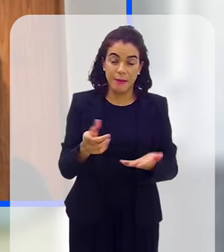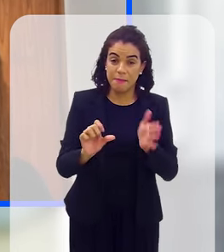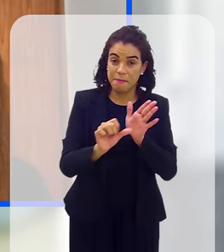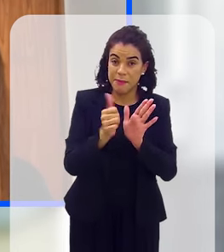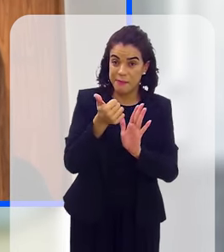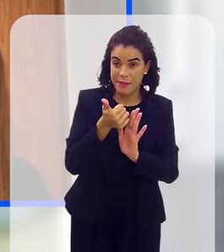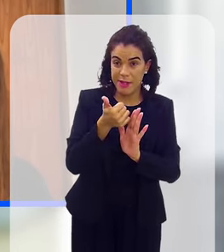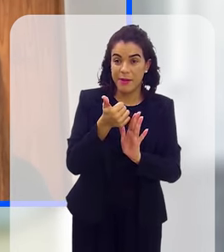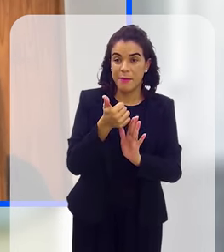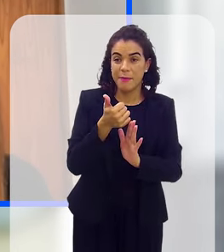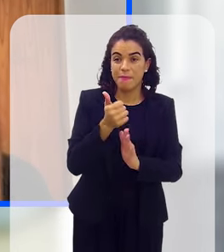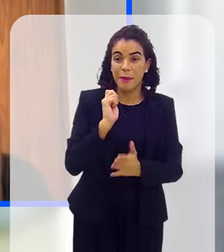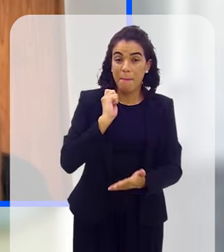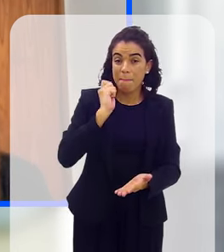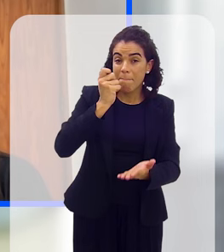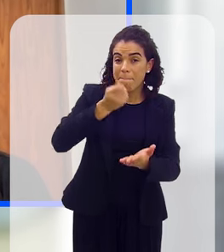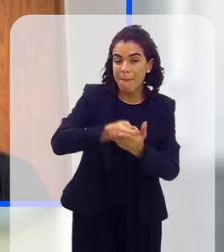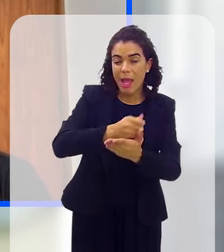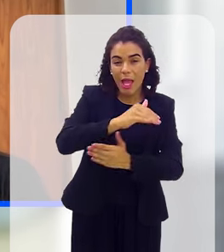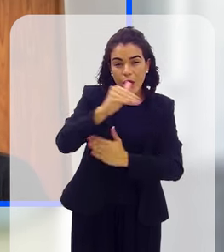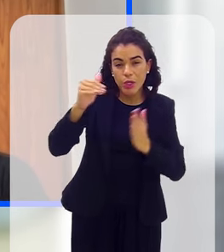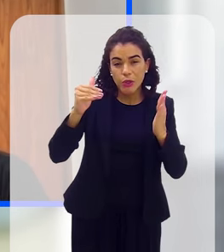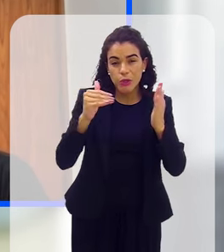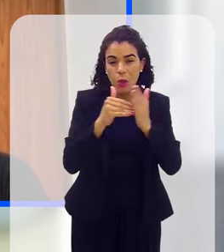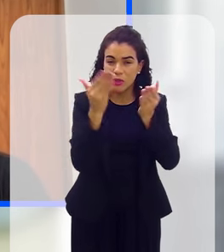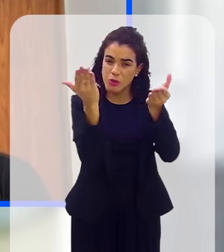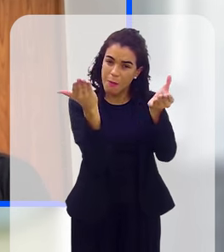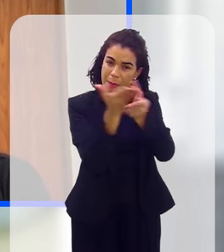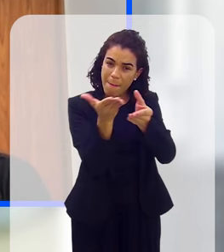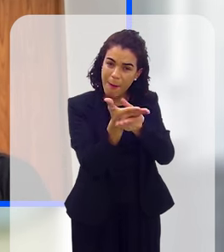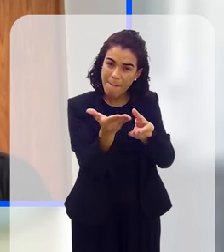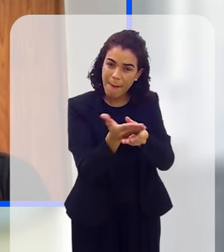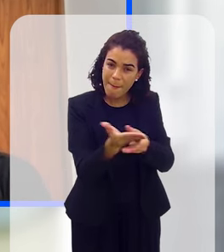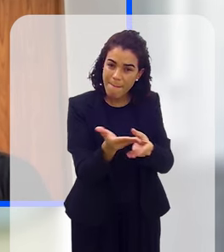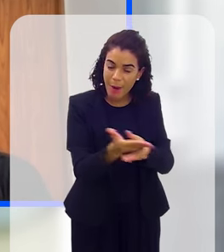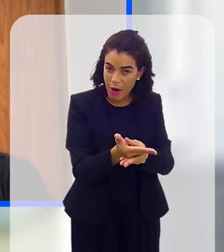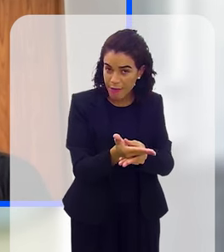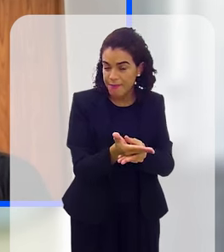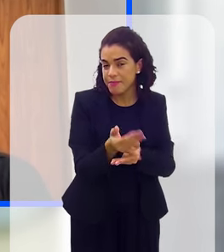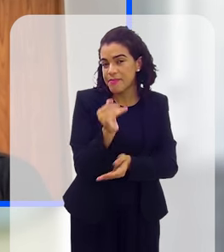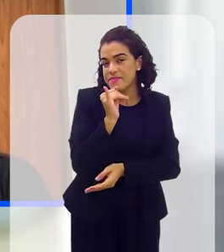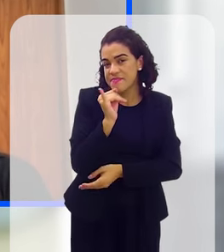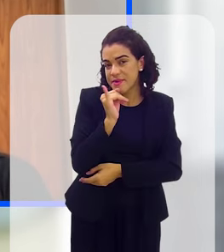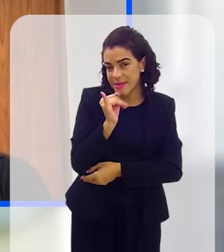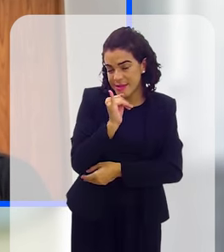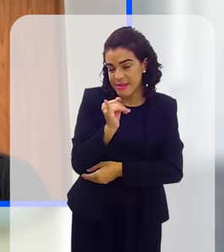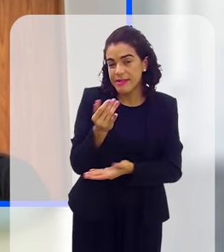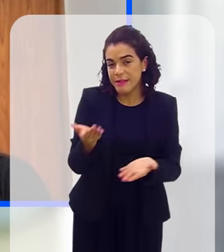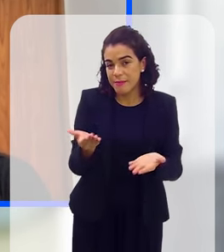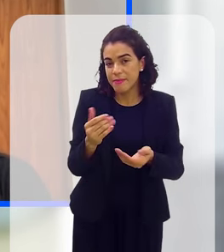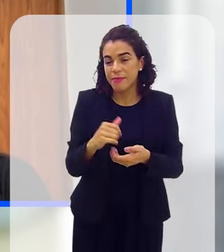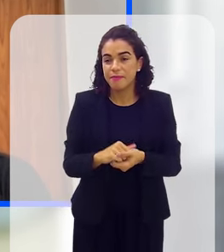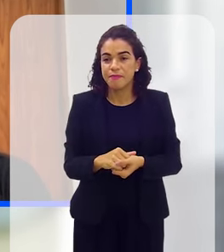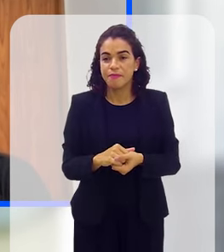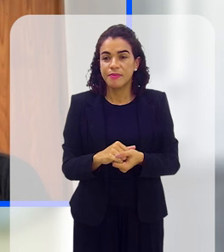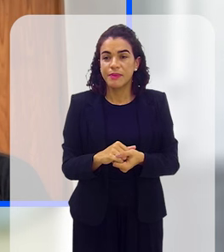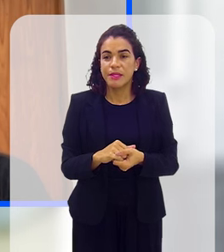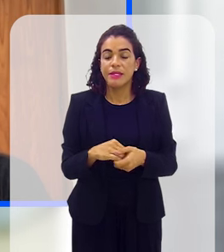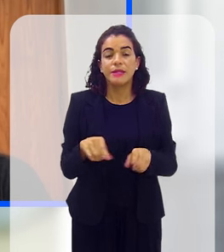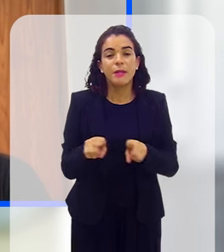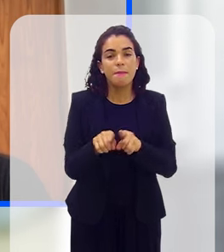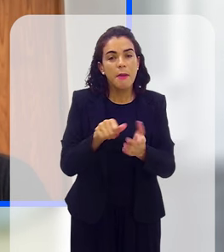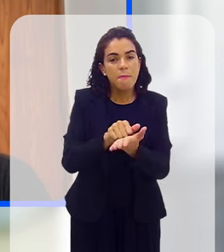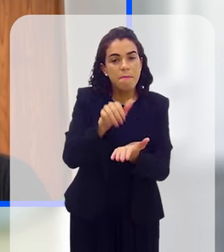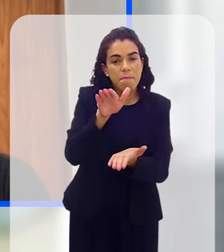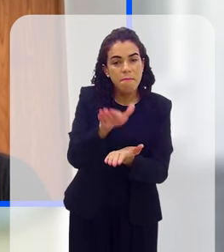primeiro, os processos, caso ela venha a sofrer, né? No caso, a ação civil pública que ela acaba vindo, no caso, as